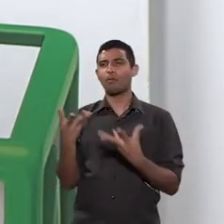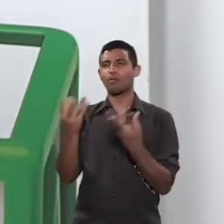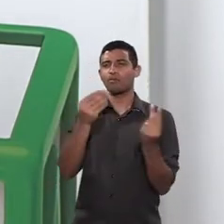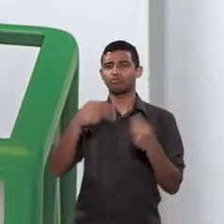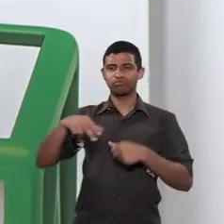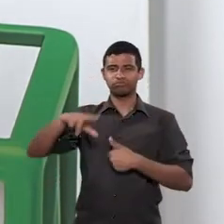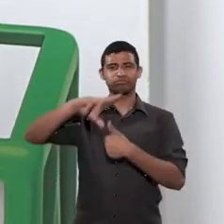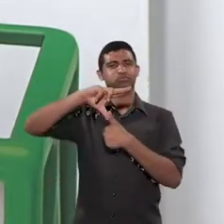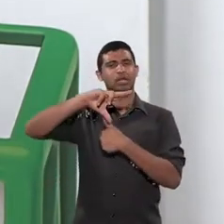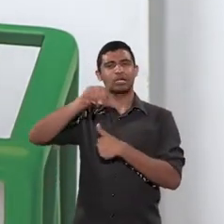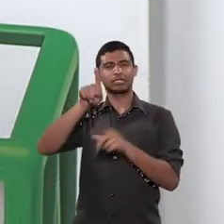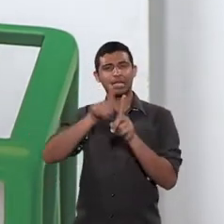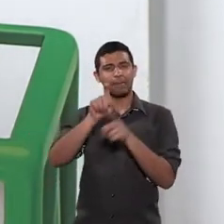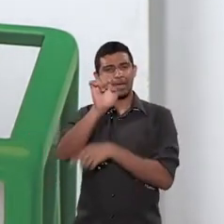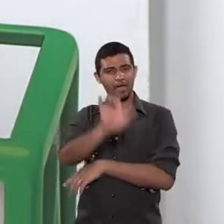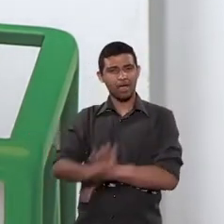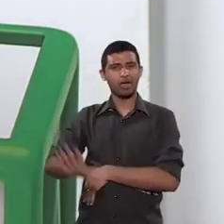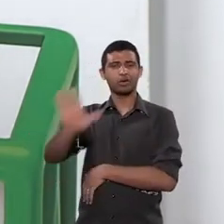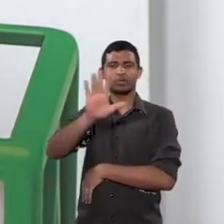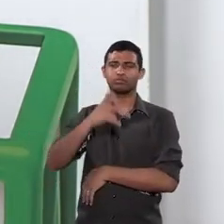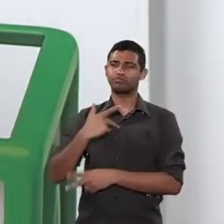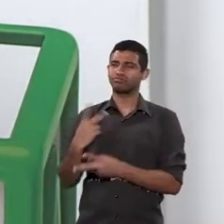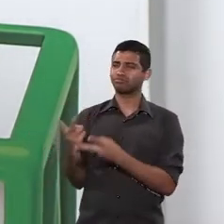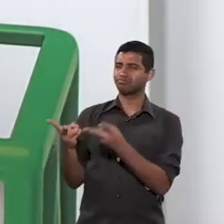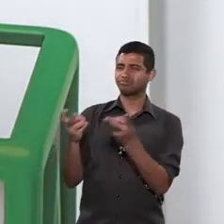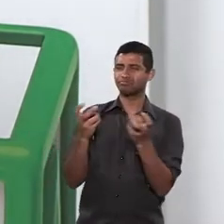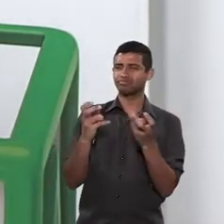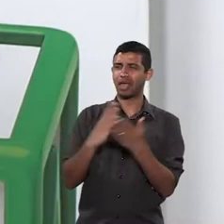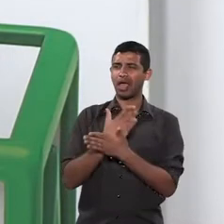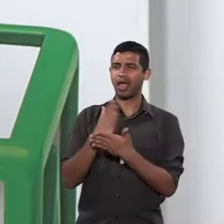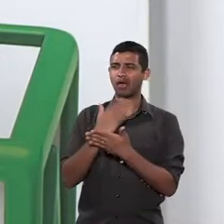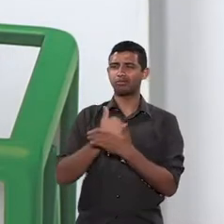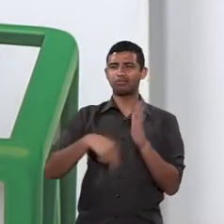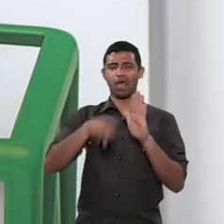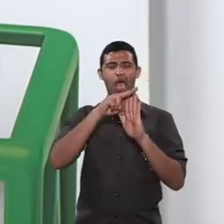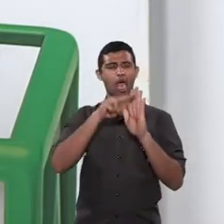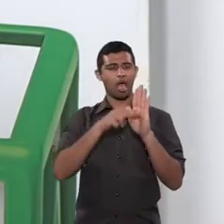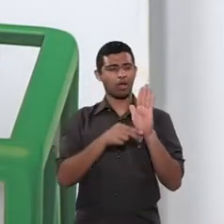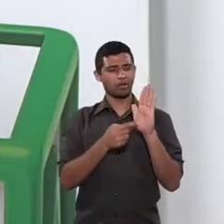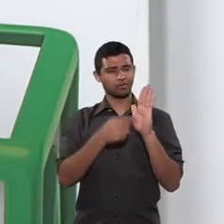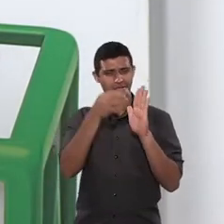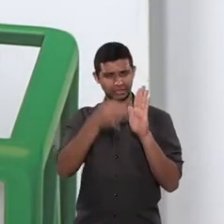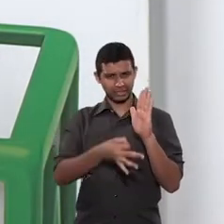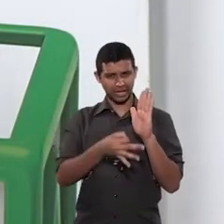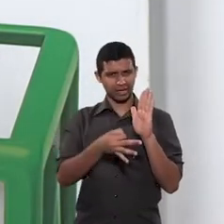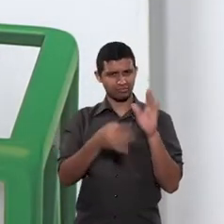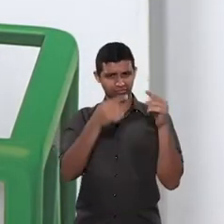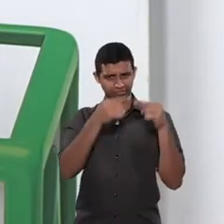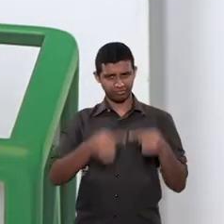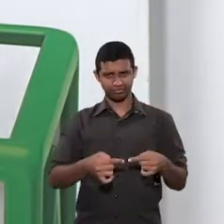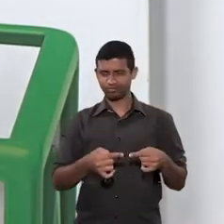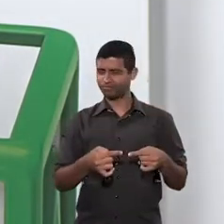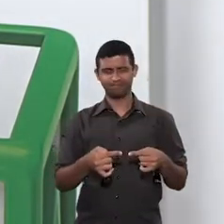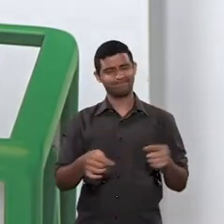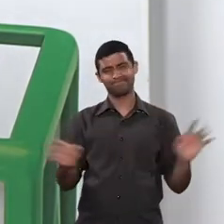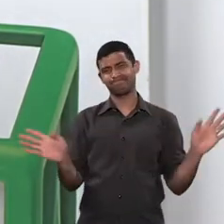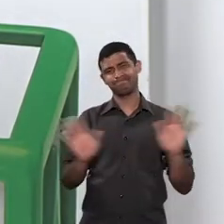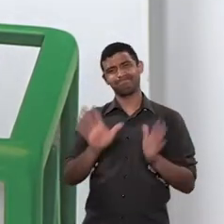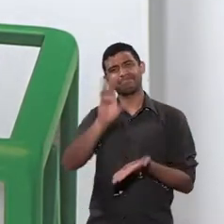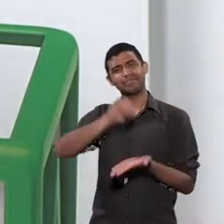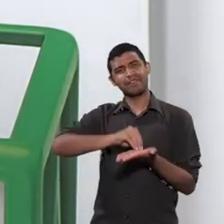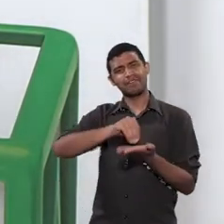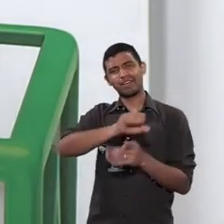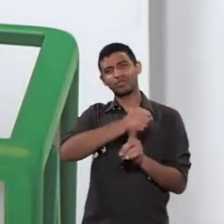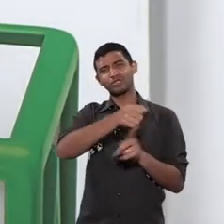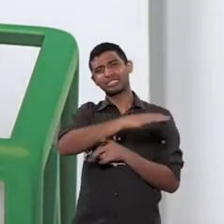América Latina, algumas pessoas na Europa, e a gente percebe que algumas normas não estão bem adequadas às que necessidade social.